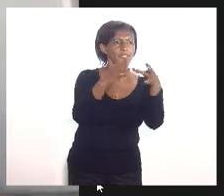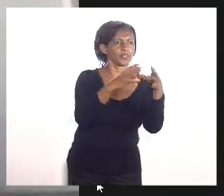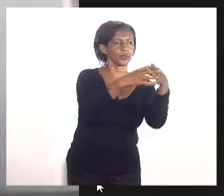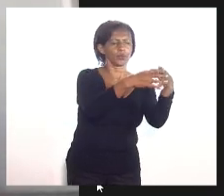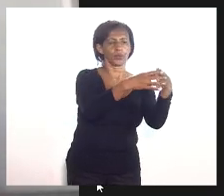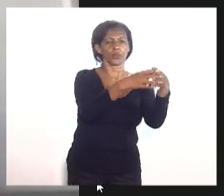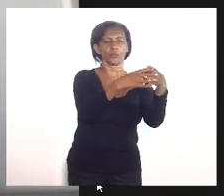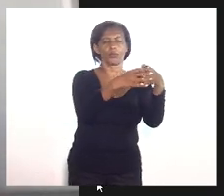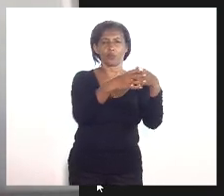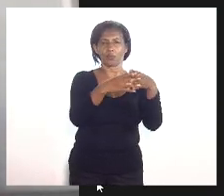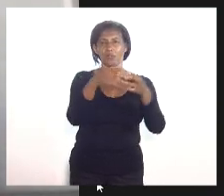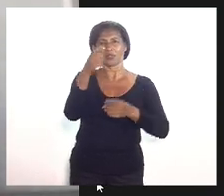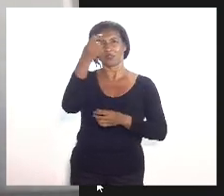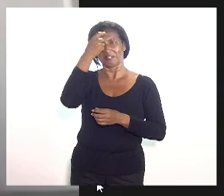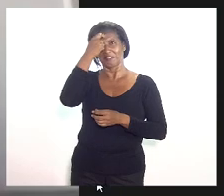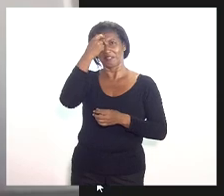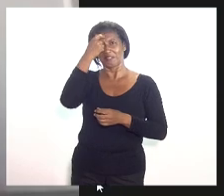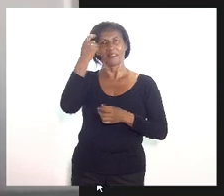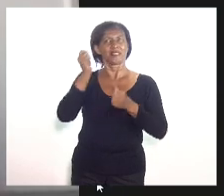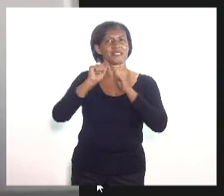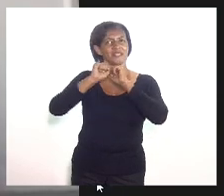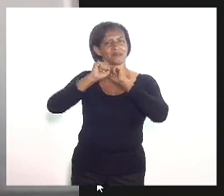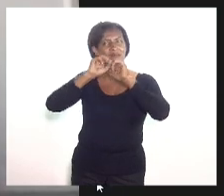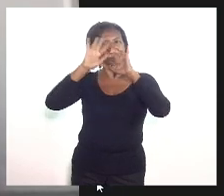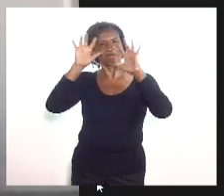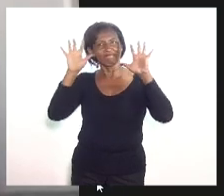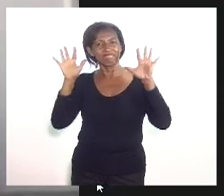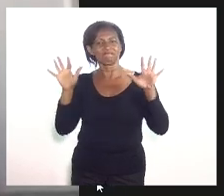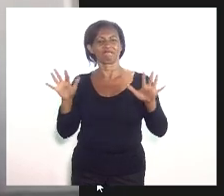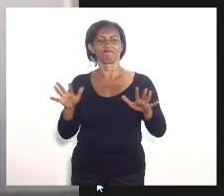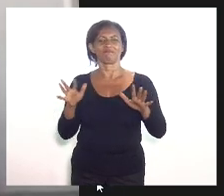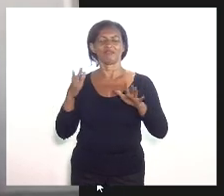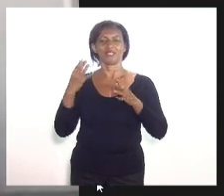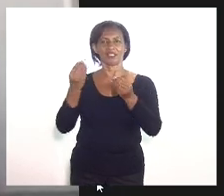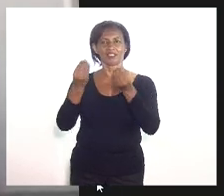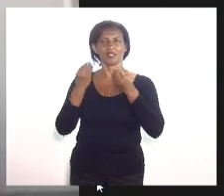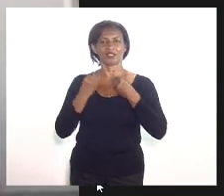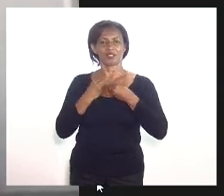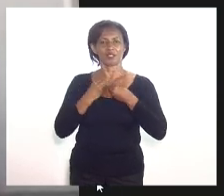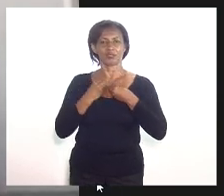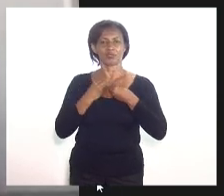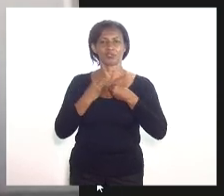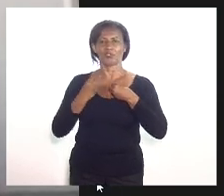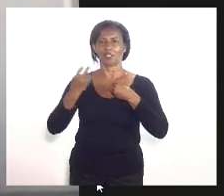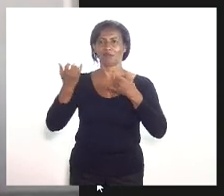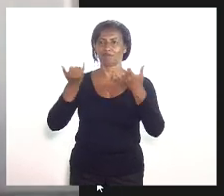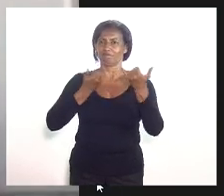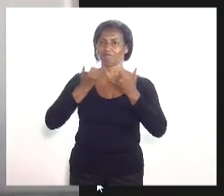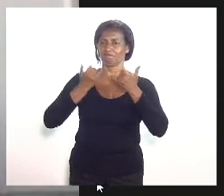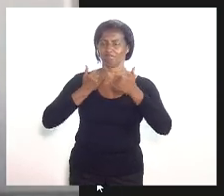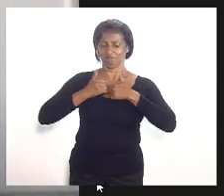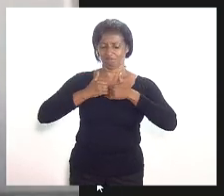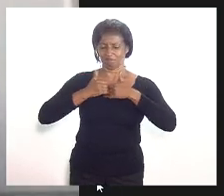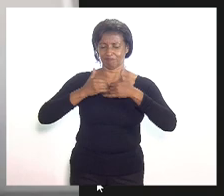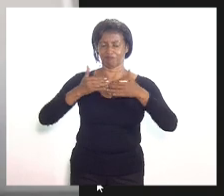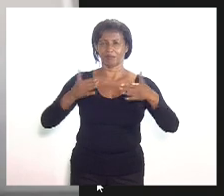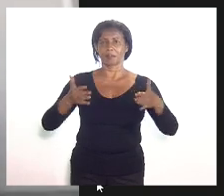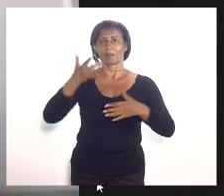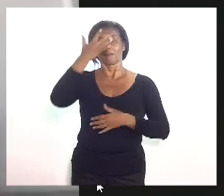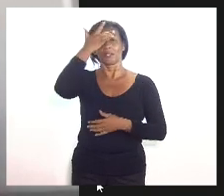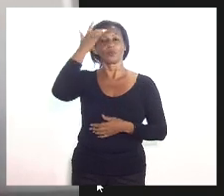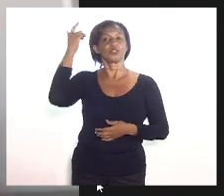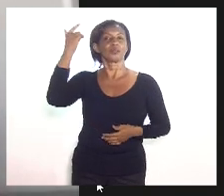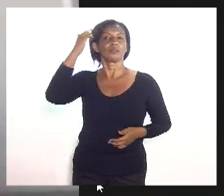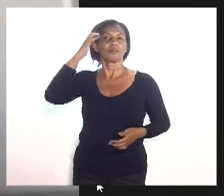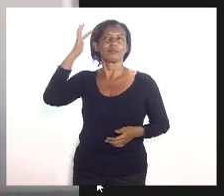nascem de uma cabeça iluminada, são projetos que constroem a partir de pessoas que já estão pensando